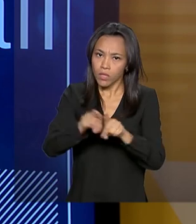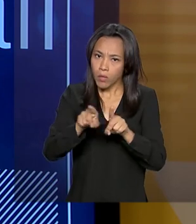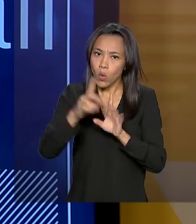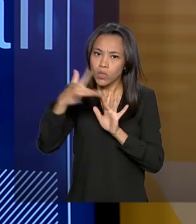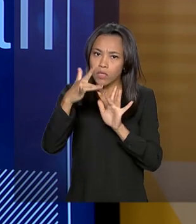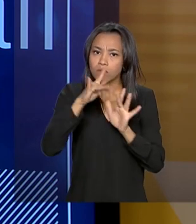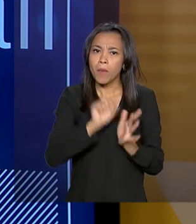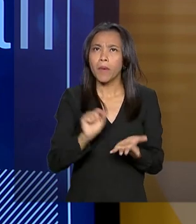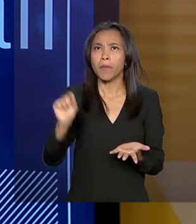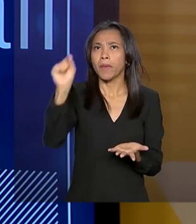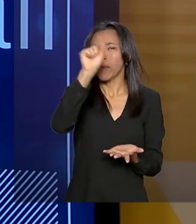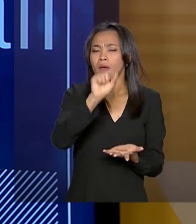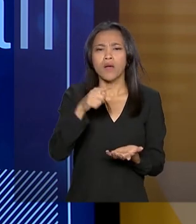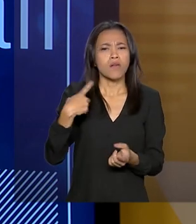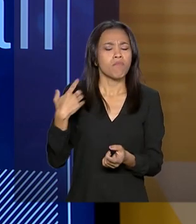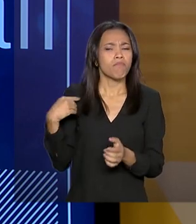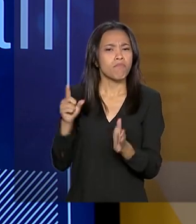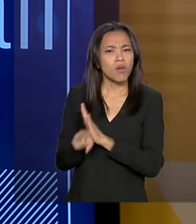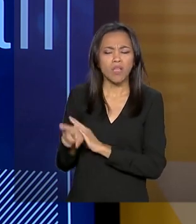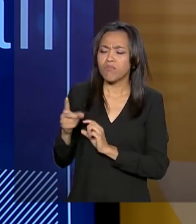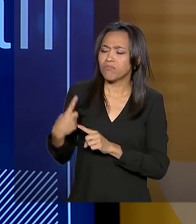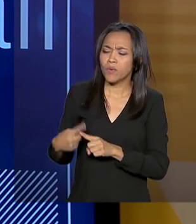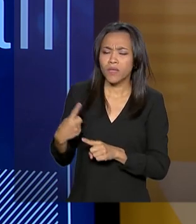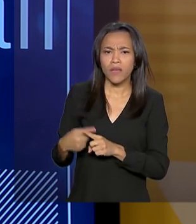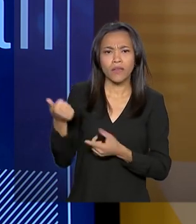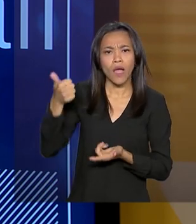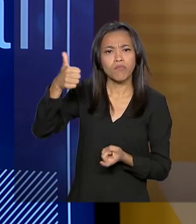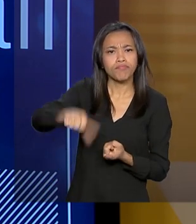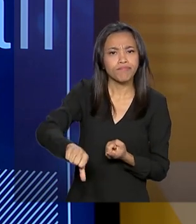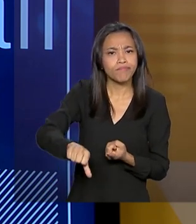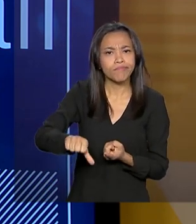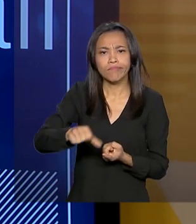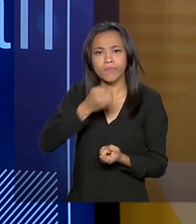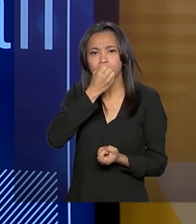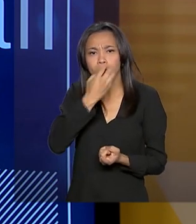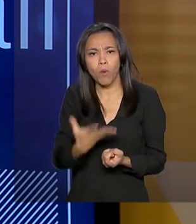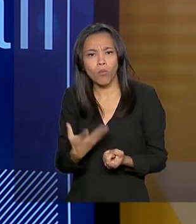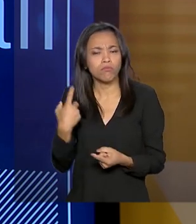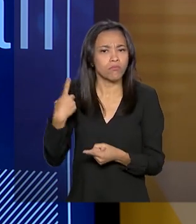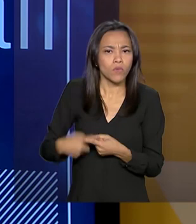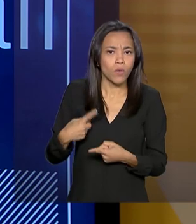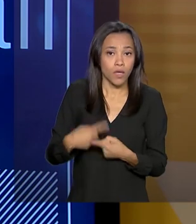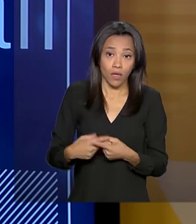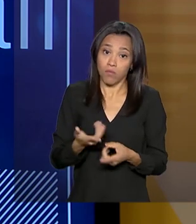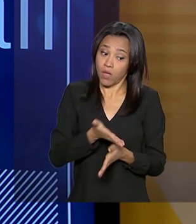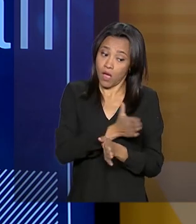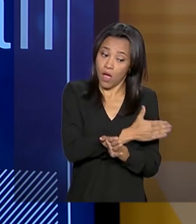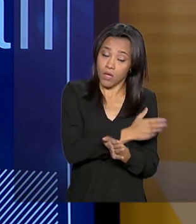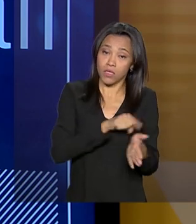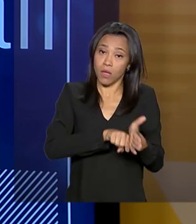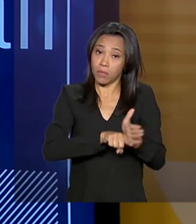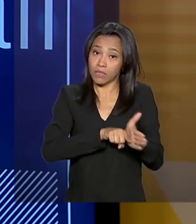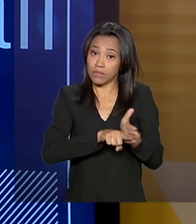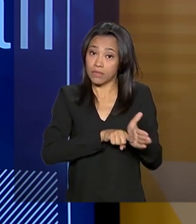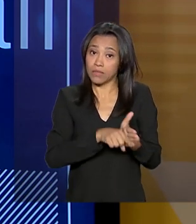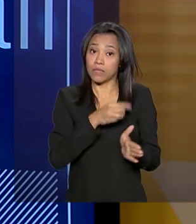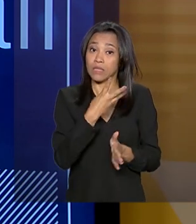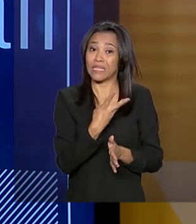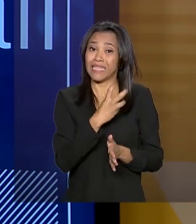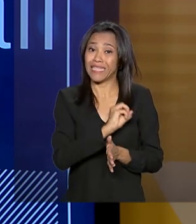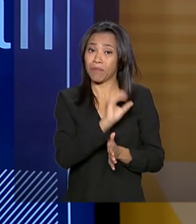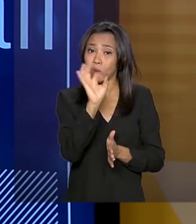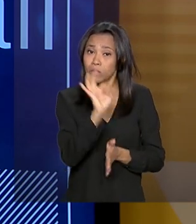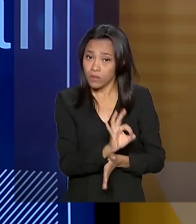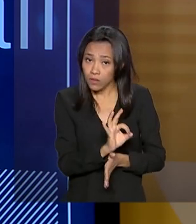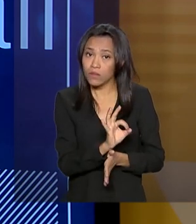entender por que não está funcionando, porque na pesquisa que a gente fez, te dou um exemplo, 30%,